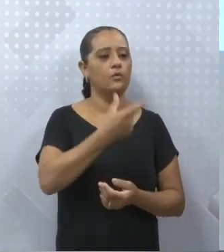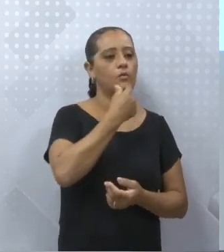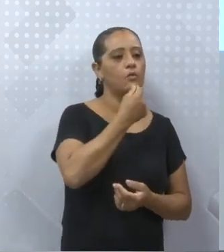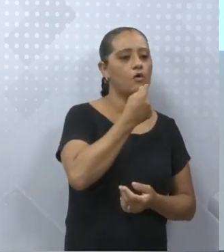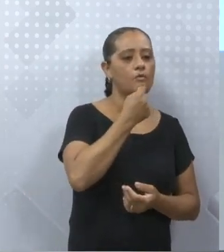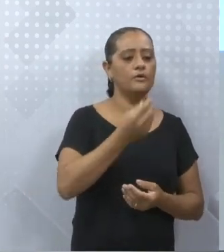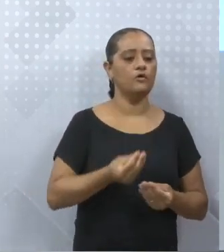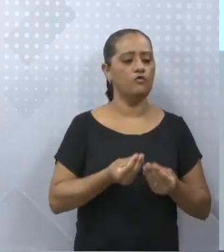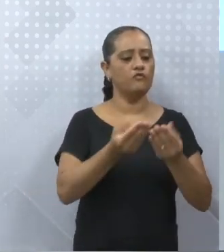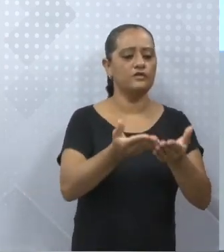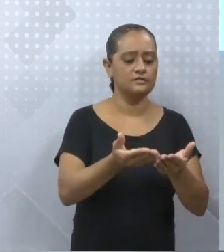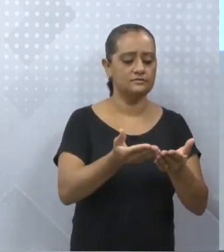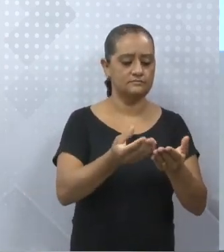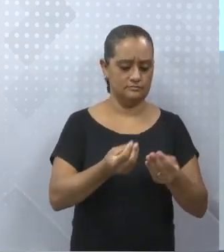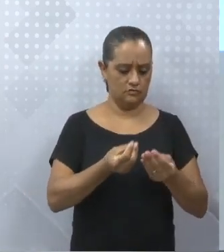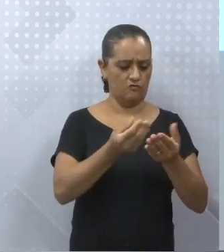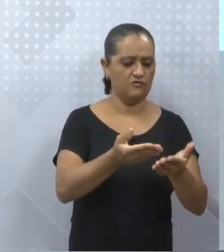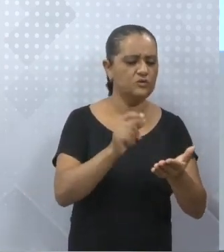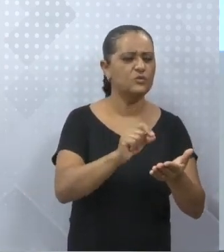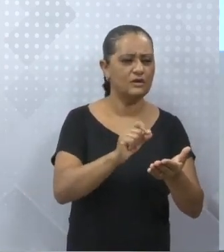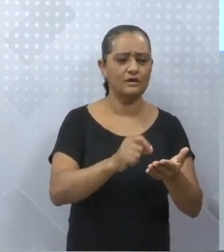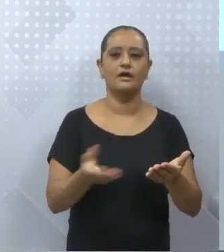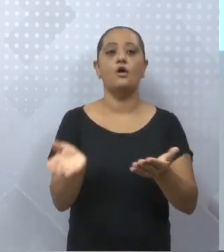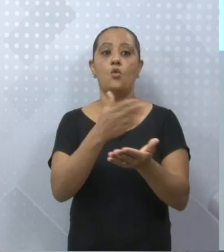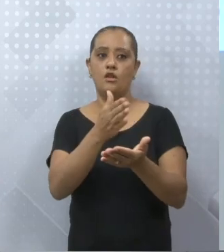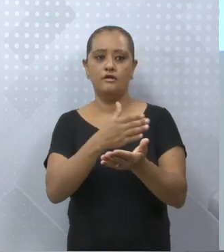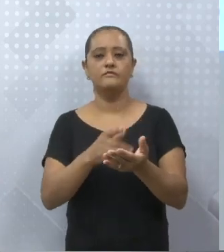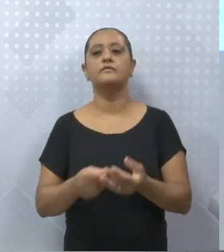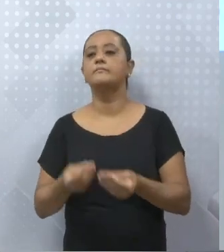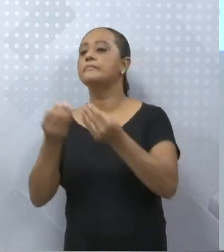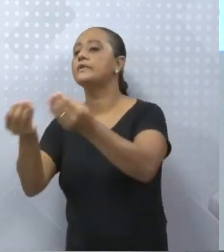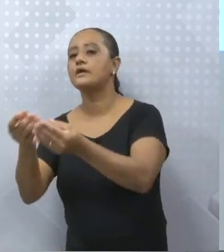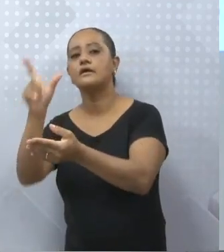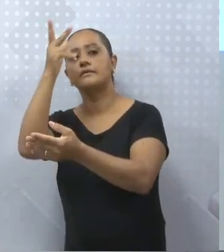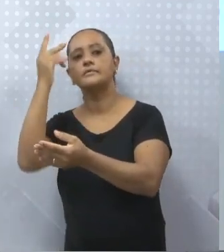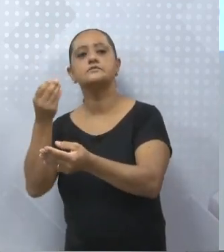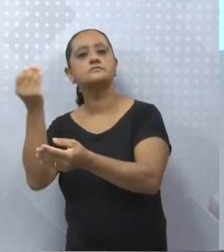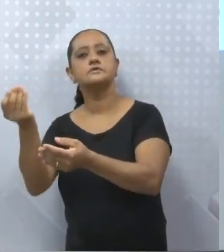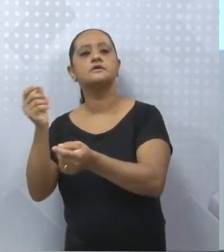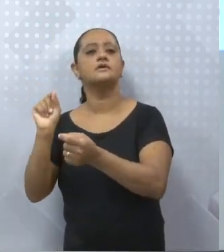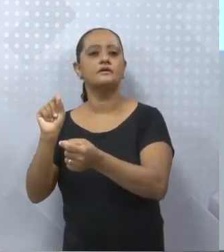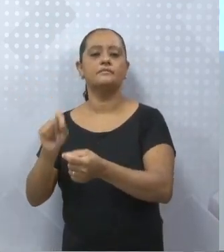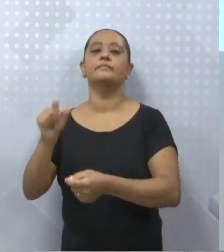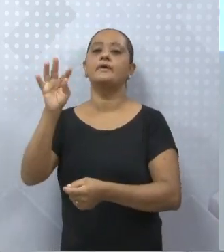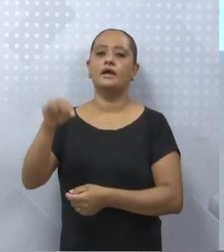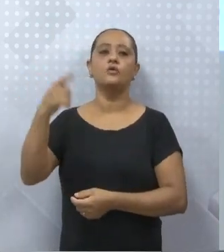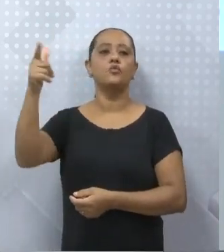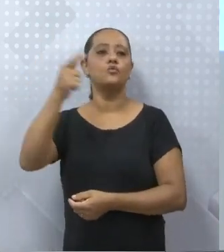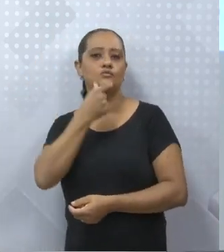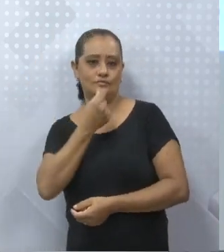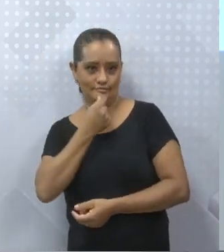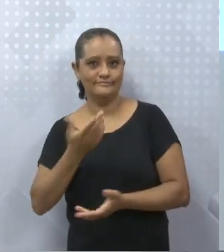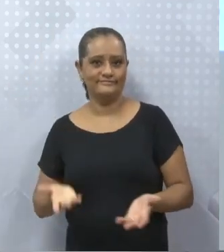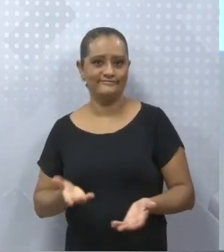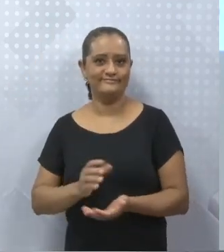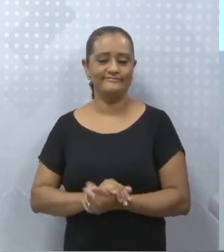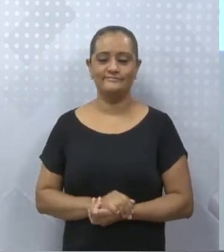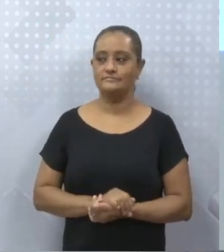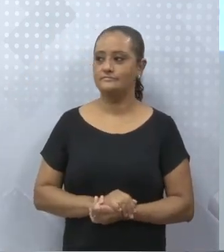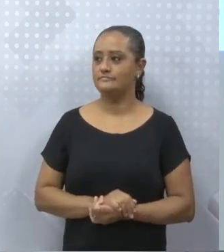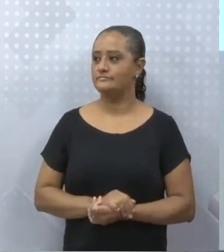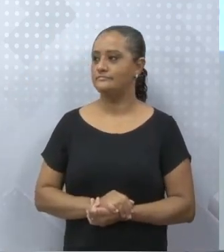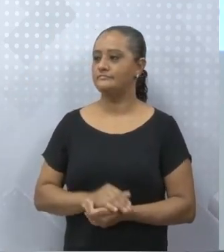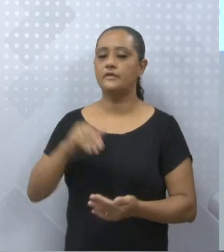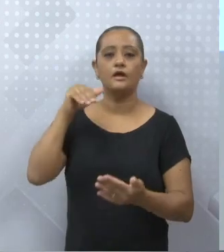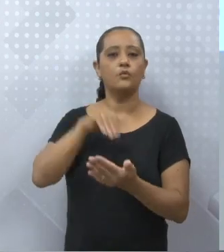O livro. Para quem? Para Tiago. Então, ele é um verbo transitivo direto e indireto. E na última aí? Já que a gente já